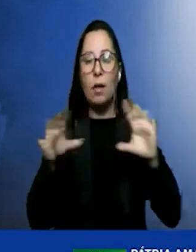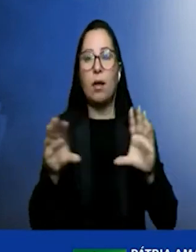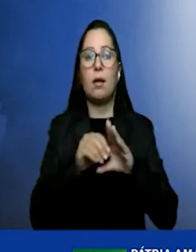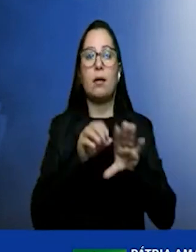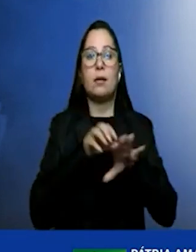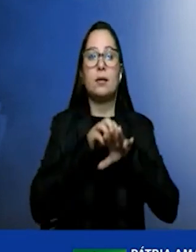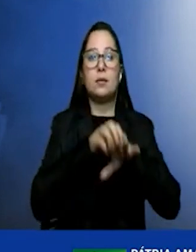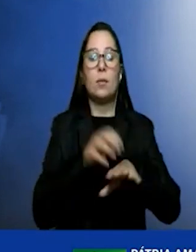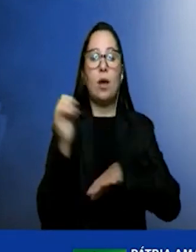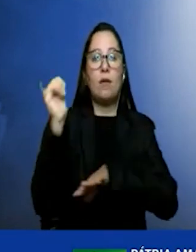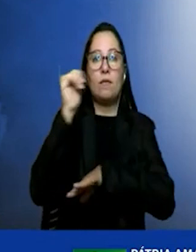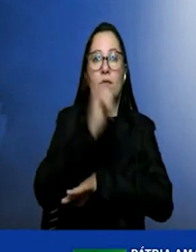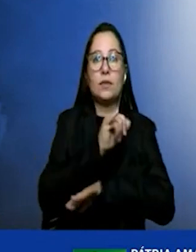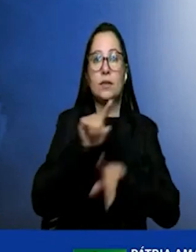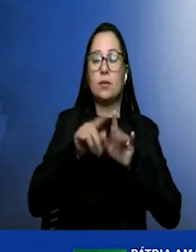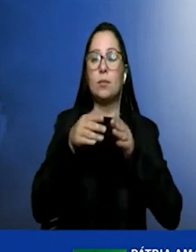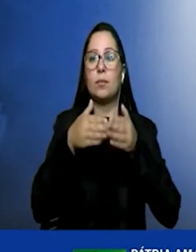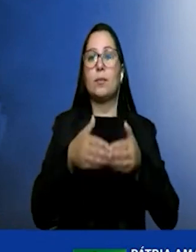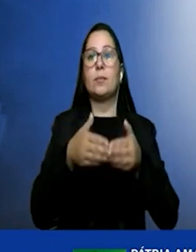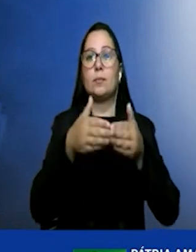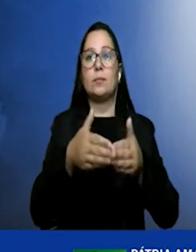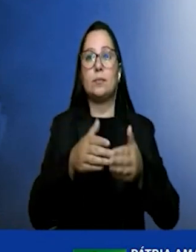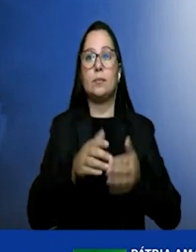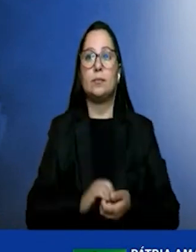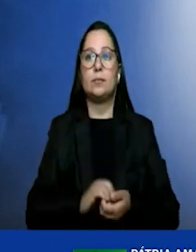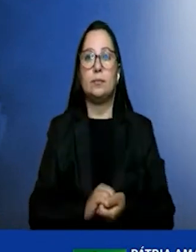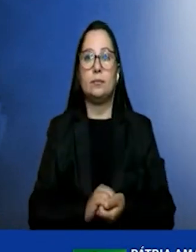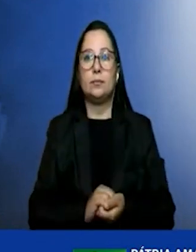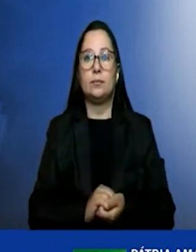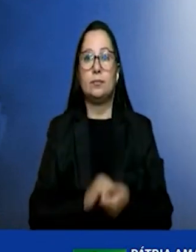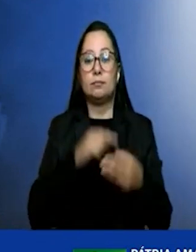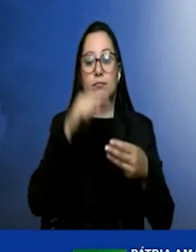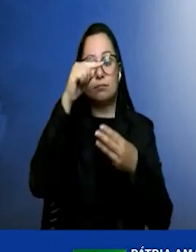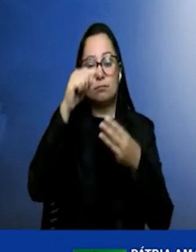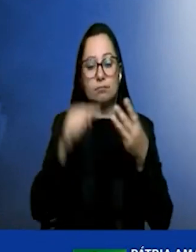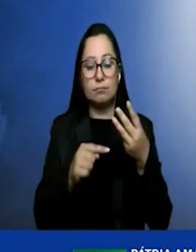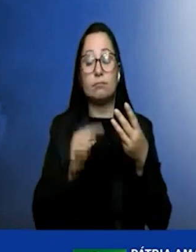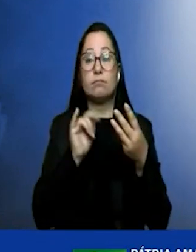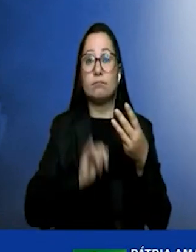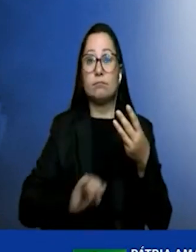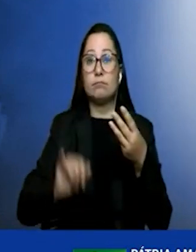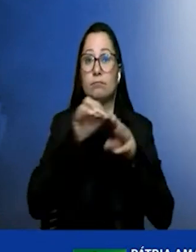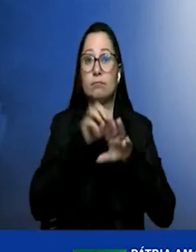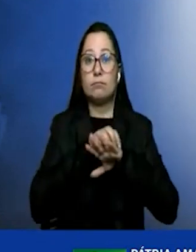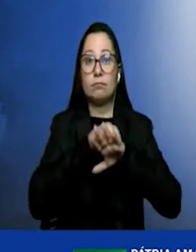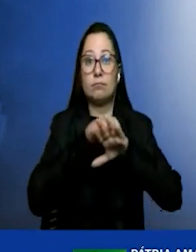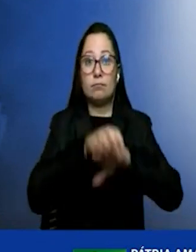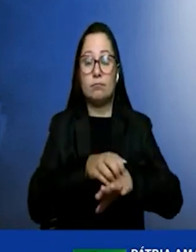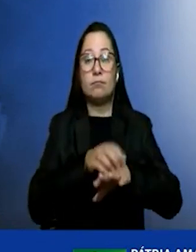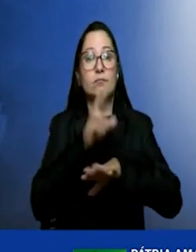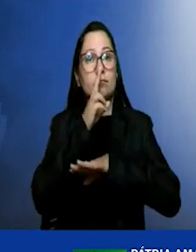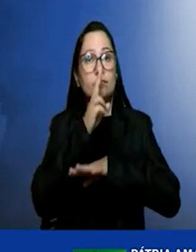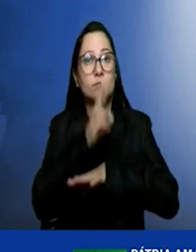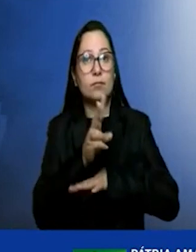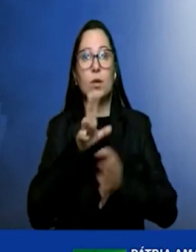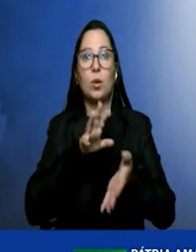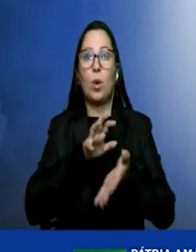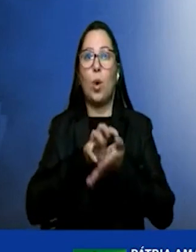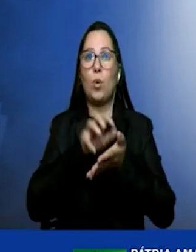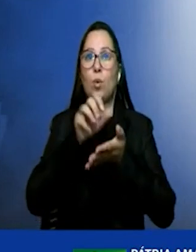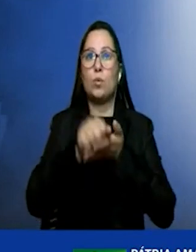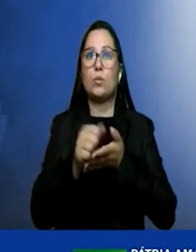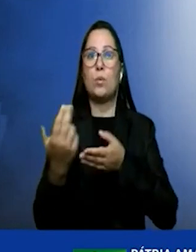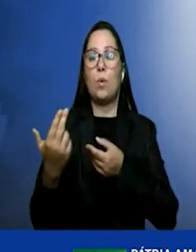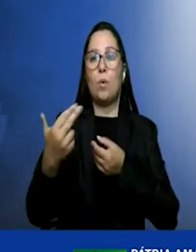e segmento marítimo. Esses três segmentos de transporte são intensivos em consumo de combustível